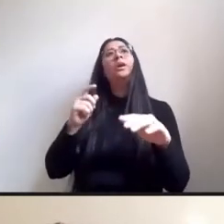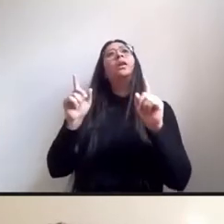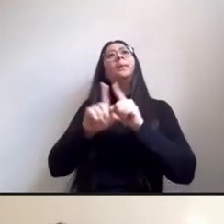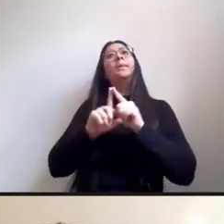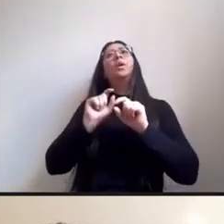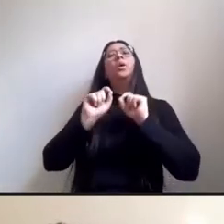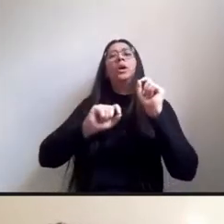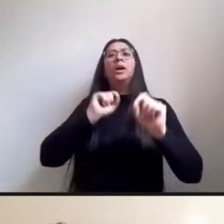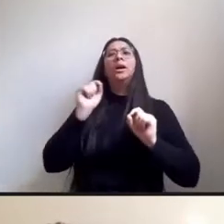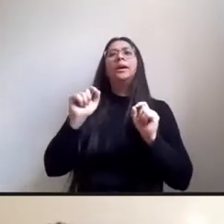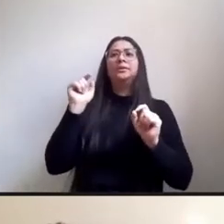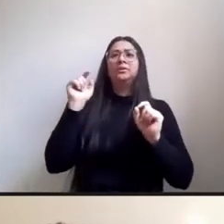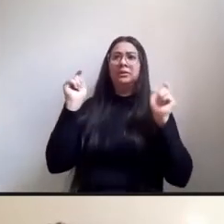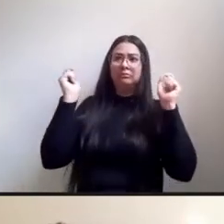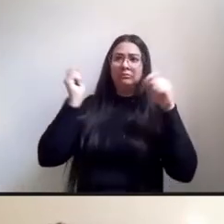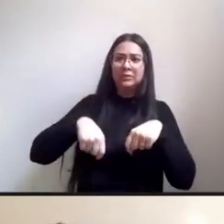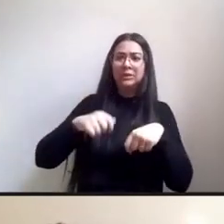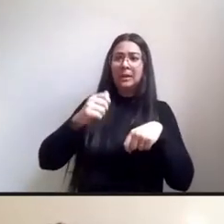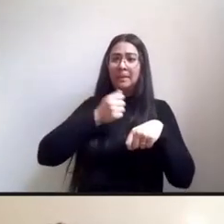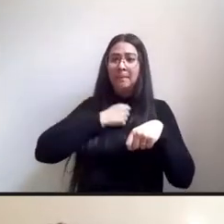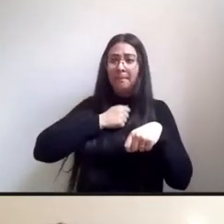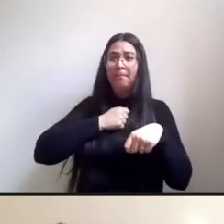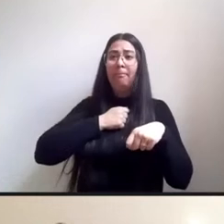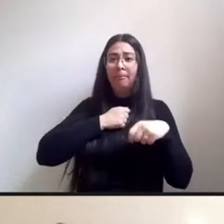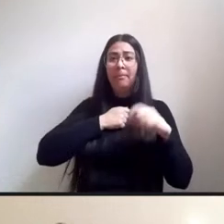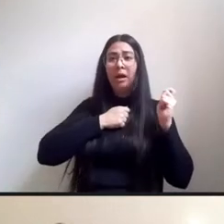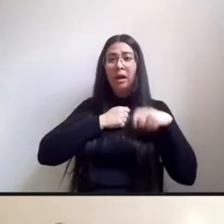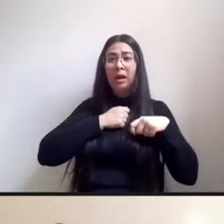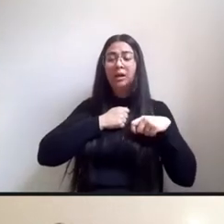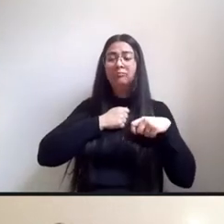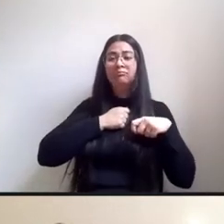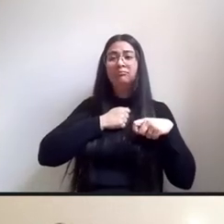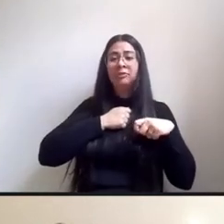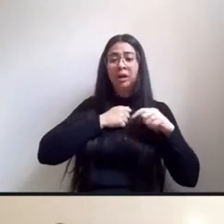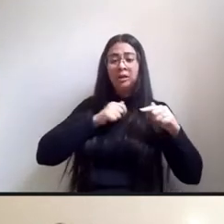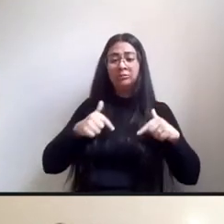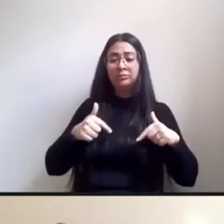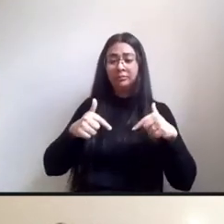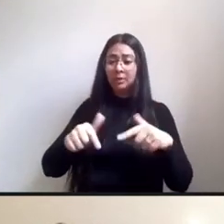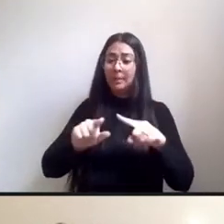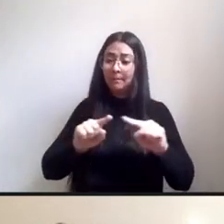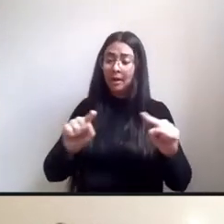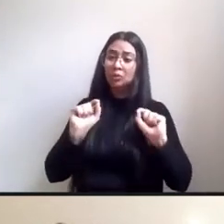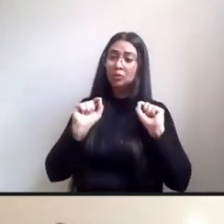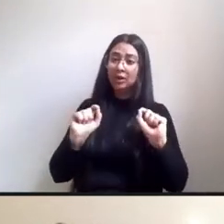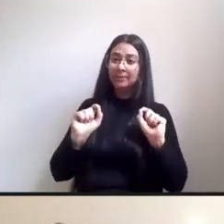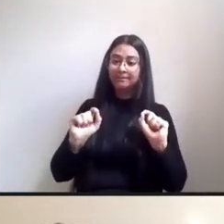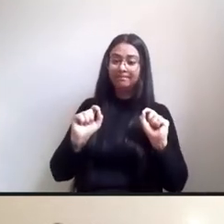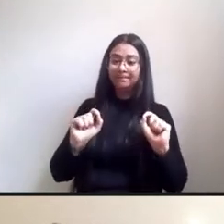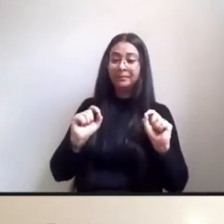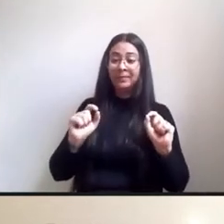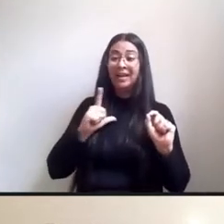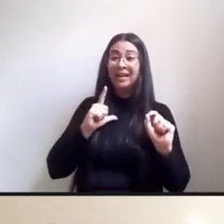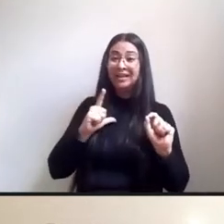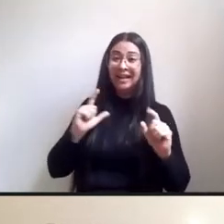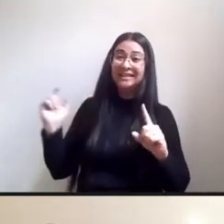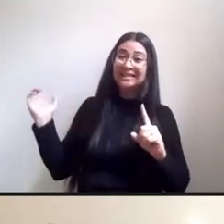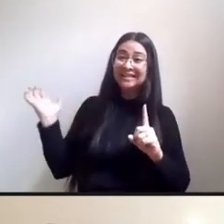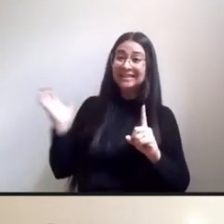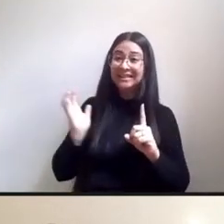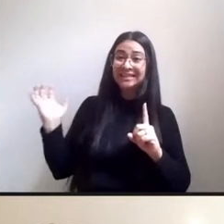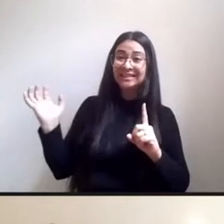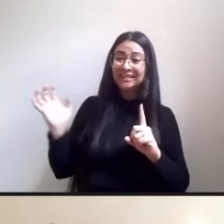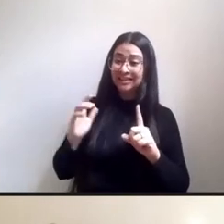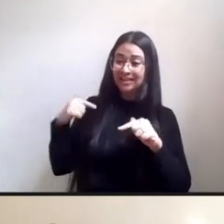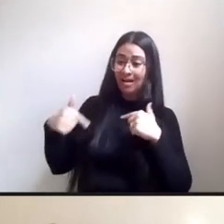permitir interpelar o campo se permitindo interpelar mas sobretudo por uma demanda que parte de